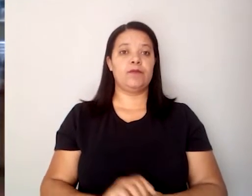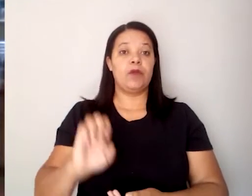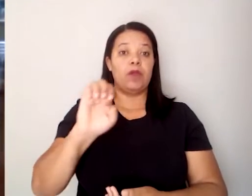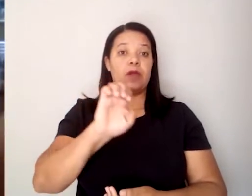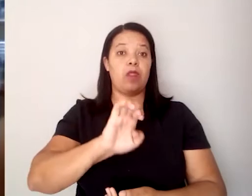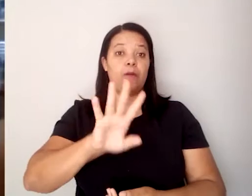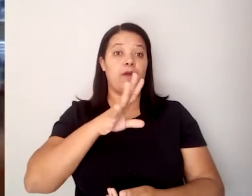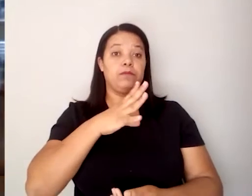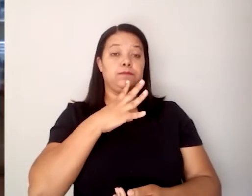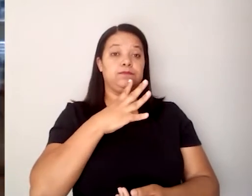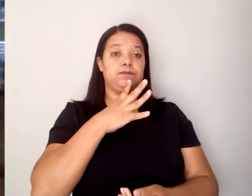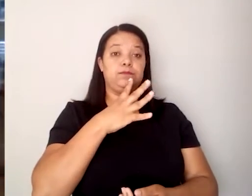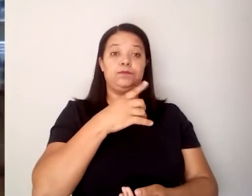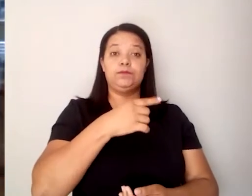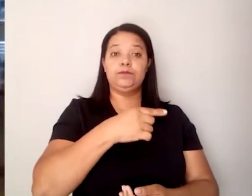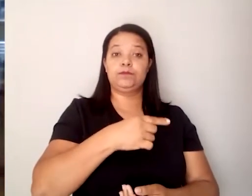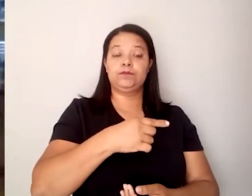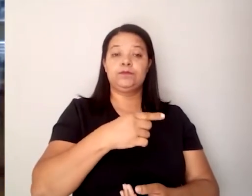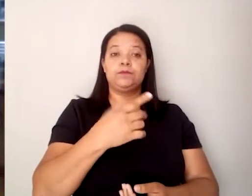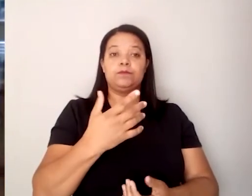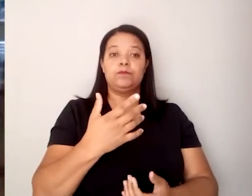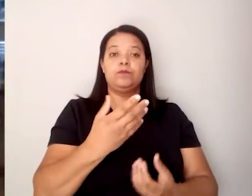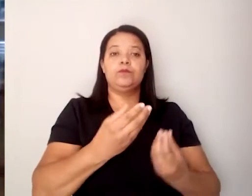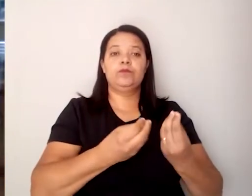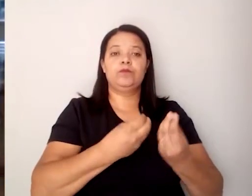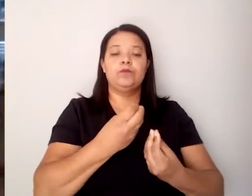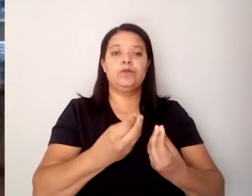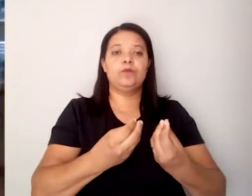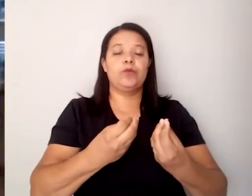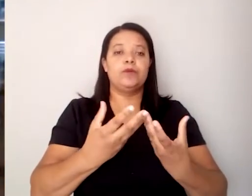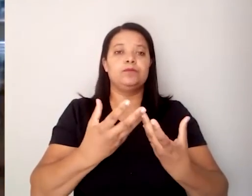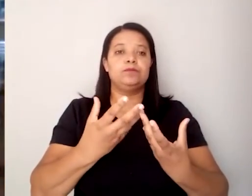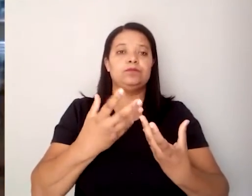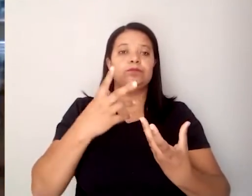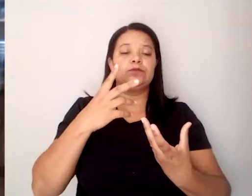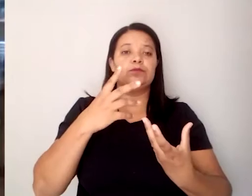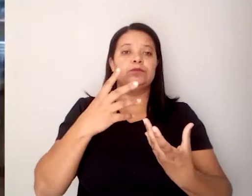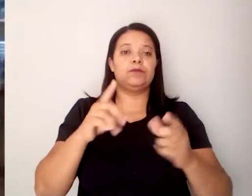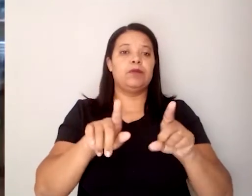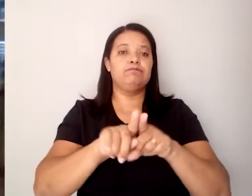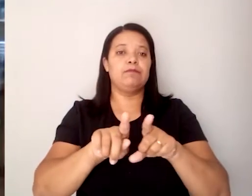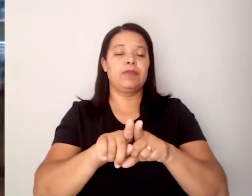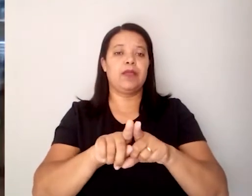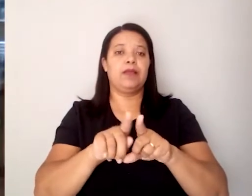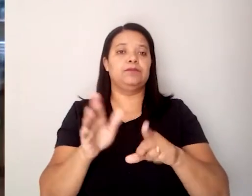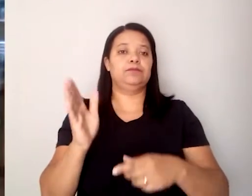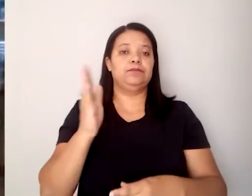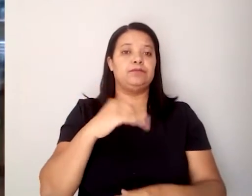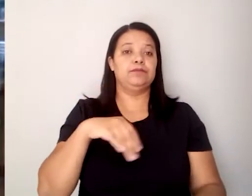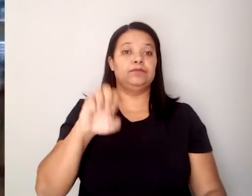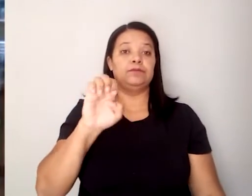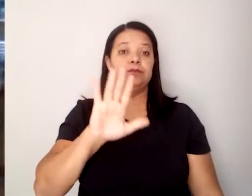europeus? Esses que trouxeram também para as Américas